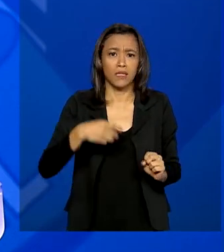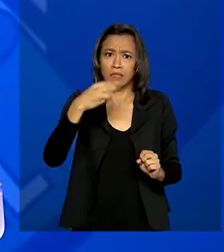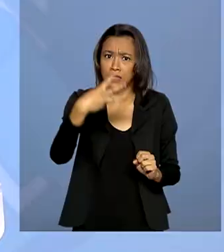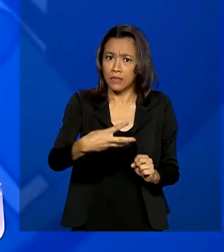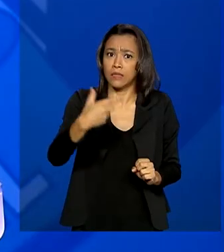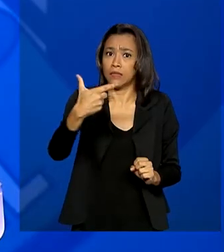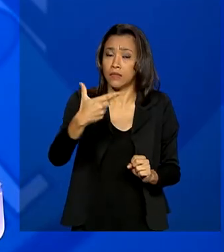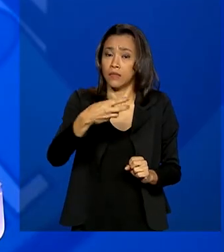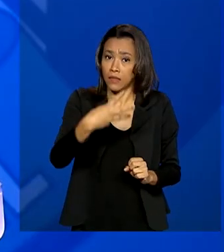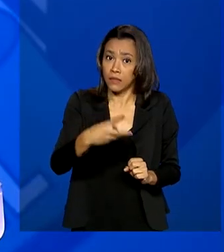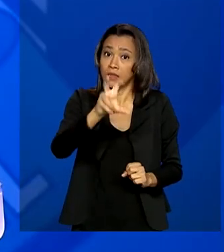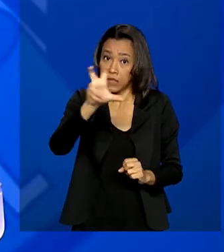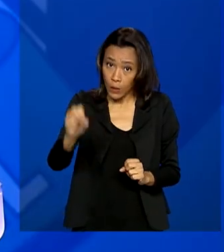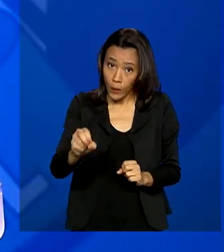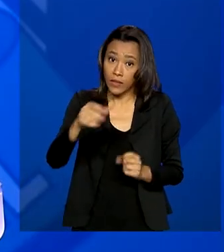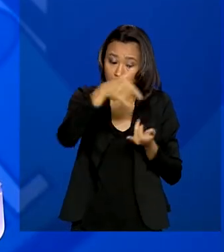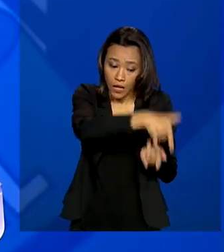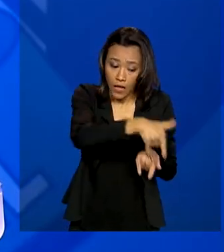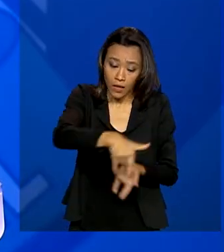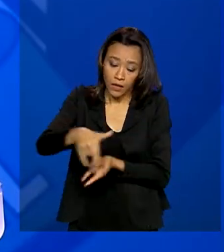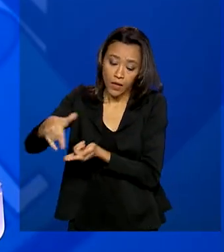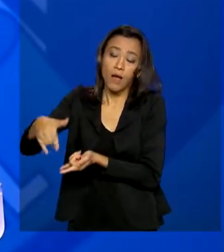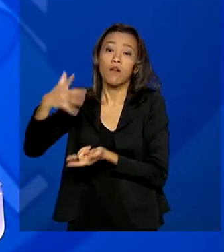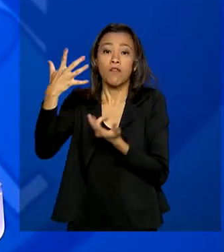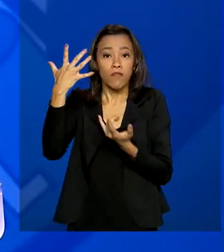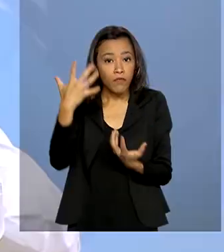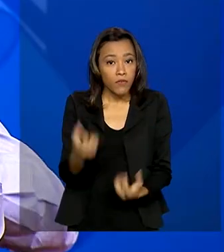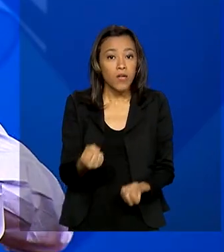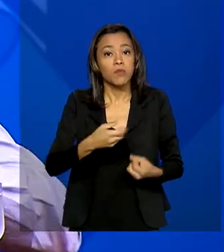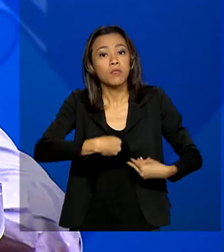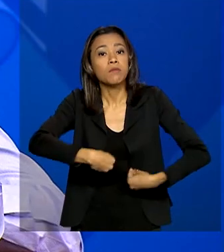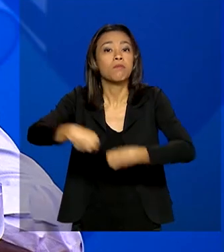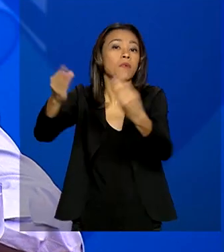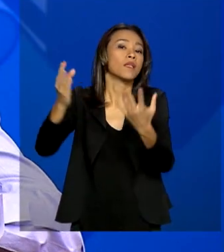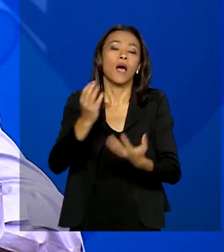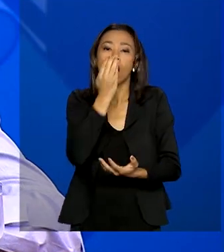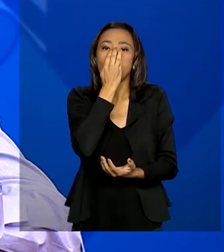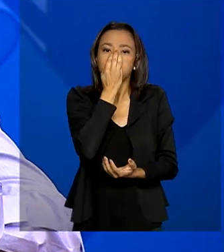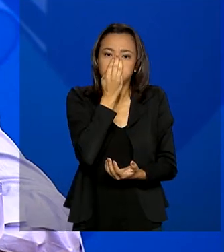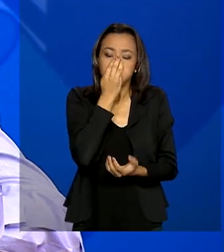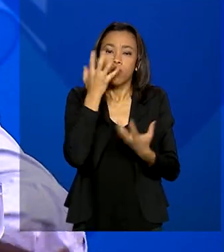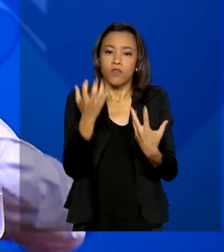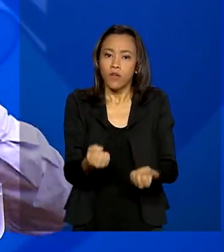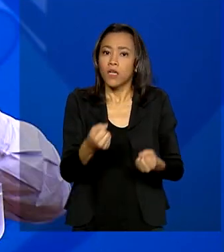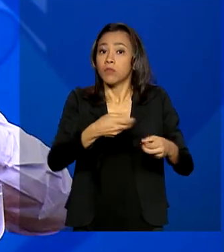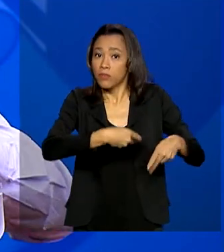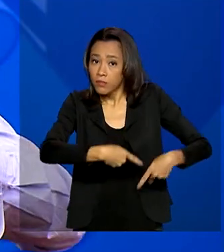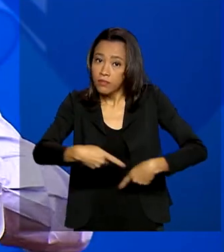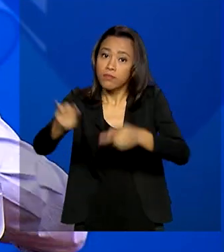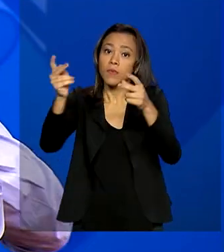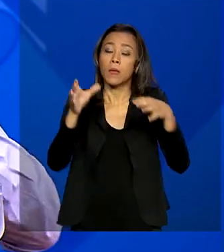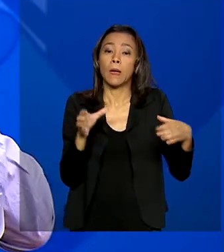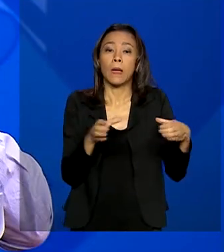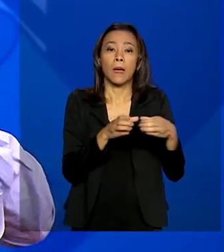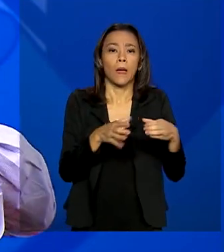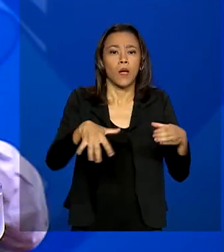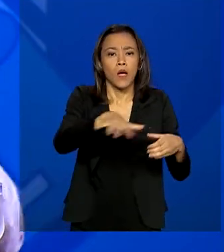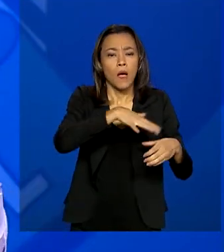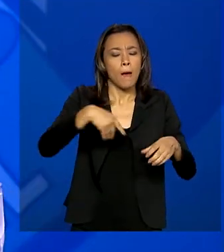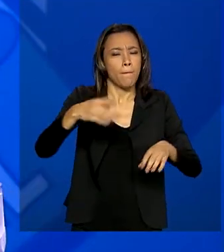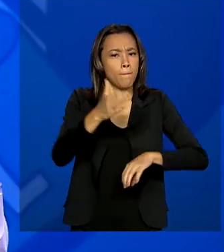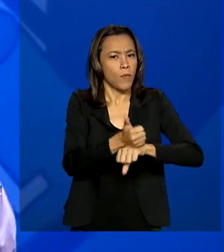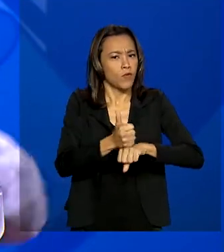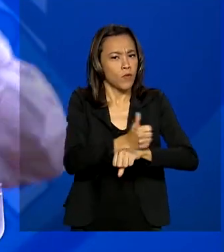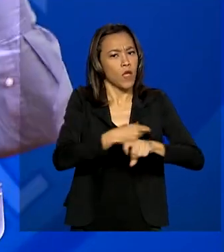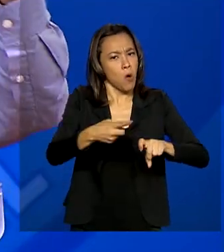leitos. Vamos mandar mais 20 respiradores ainda para Manaus. Nós vamos mandar médicos intensivistas experientes, já com muita